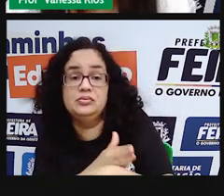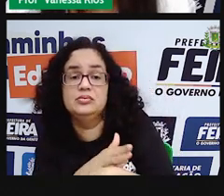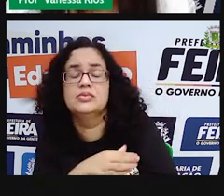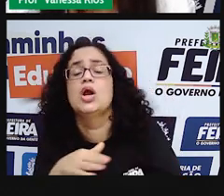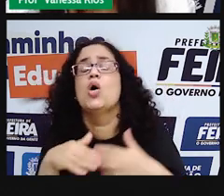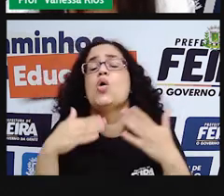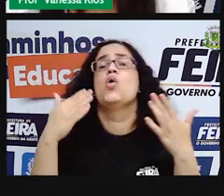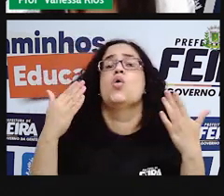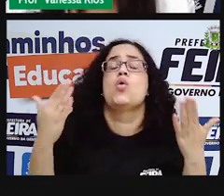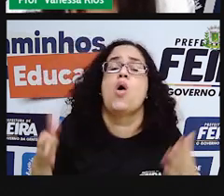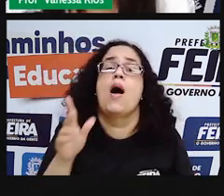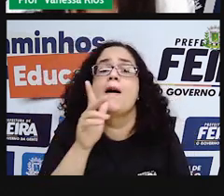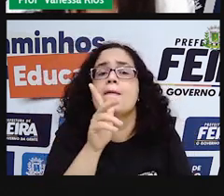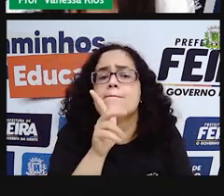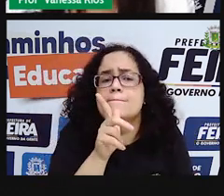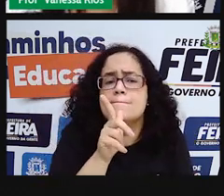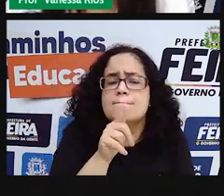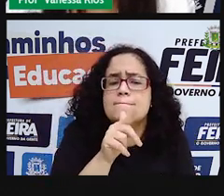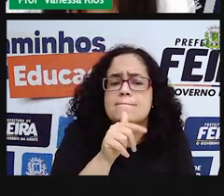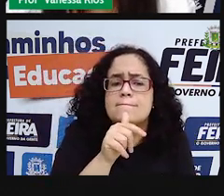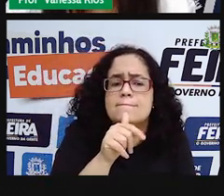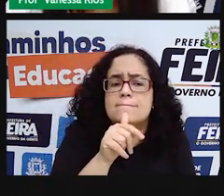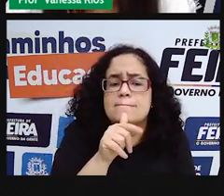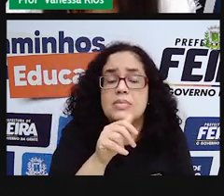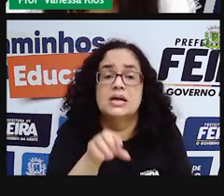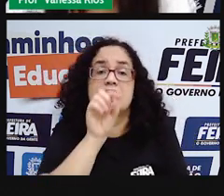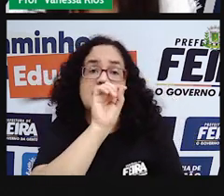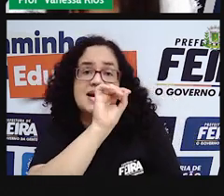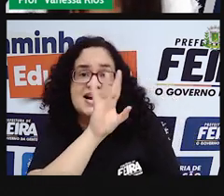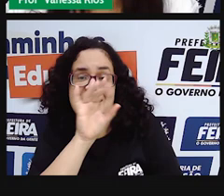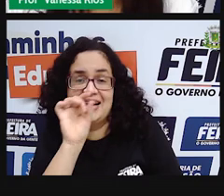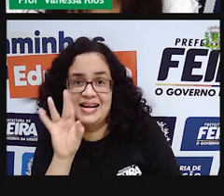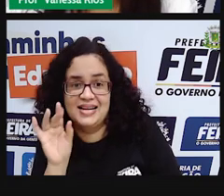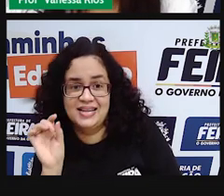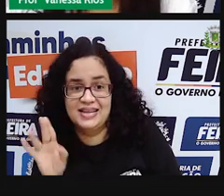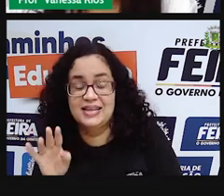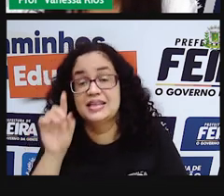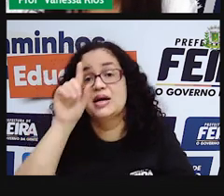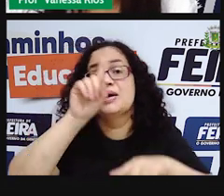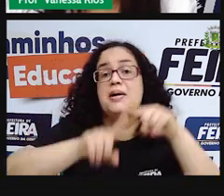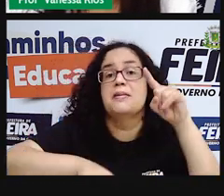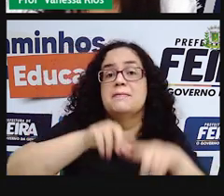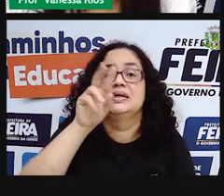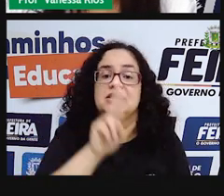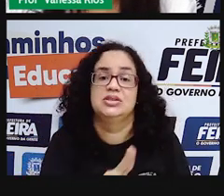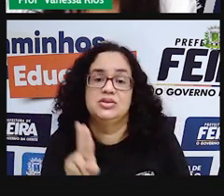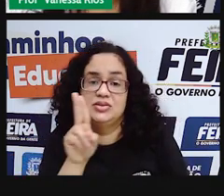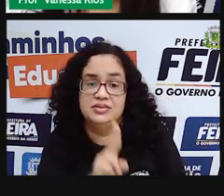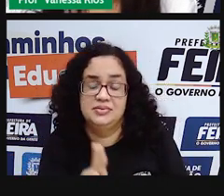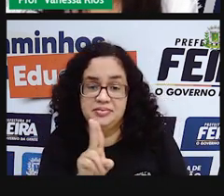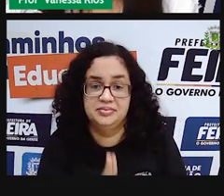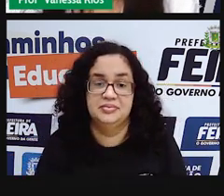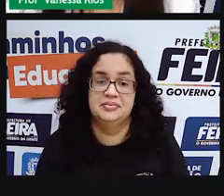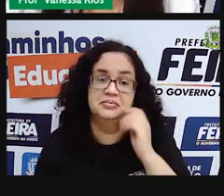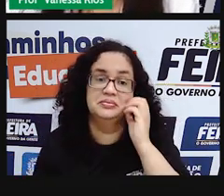Como será que a água se comportará em cada material utilizado aí, hein? Pensem aí.